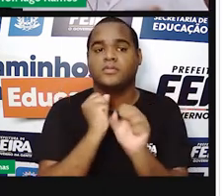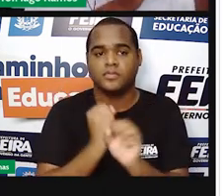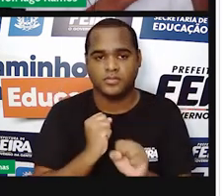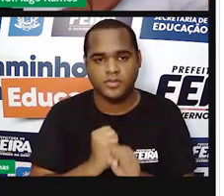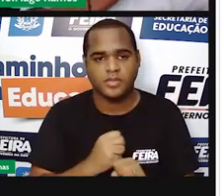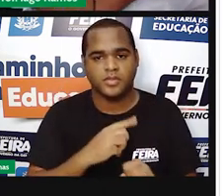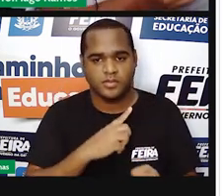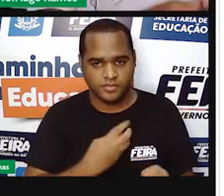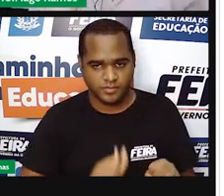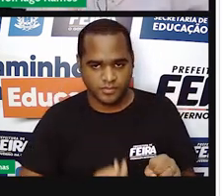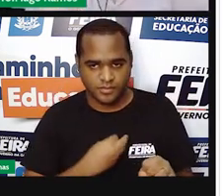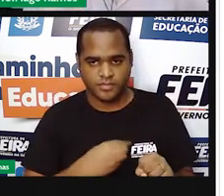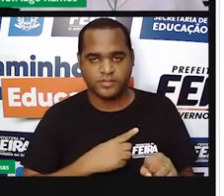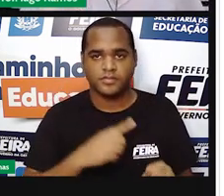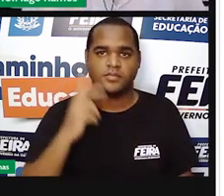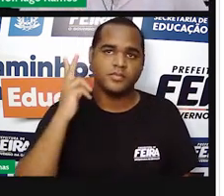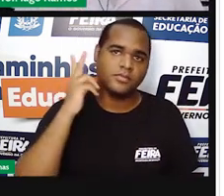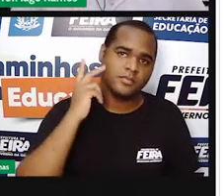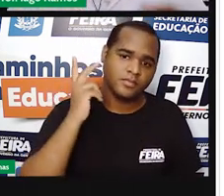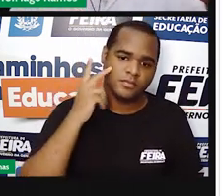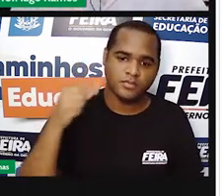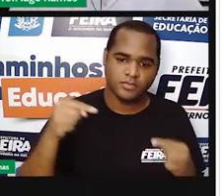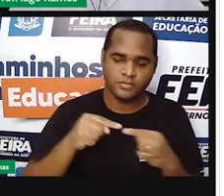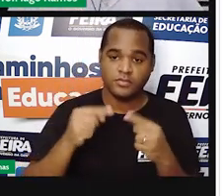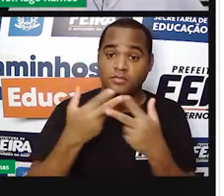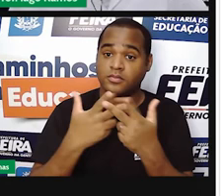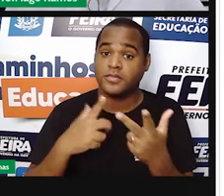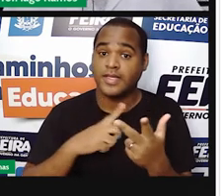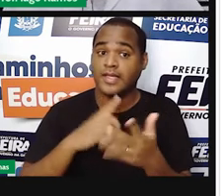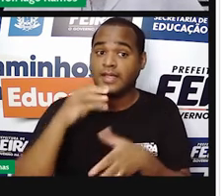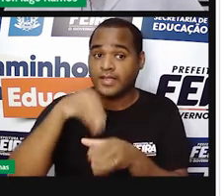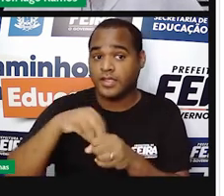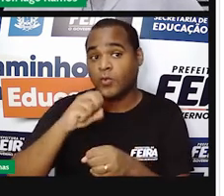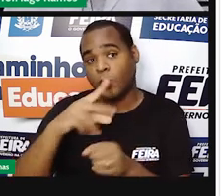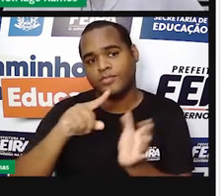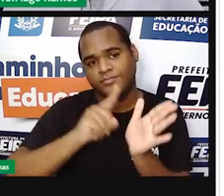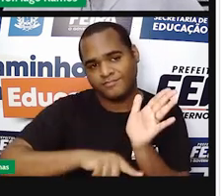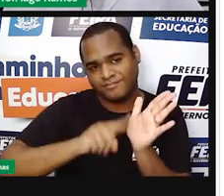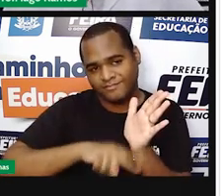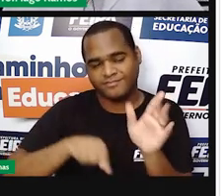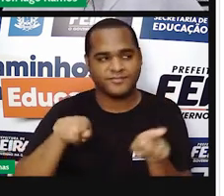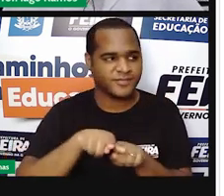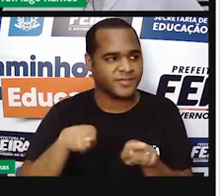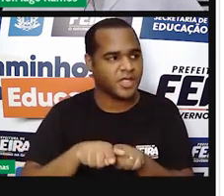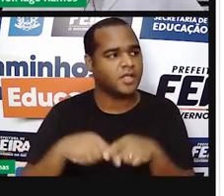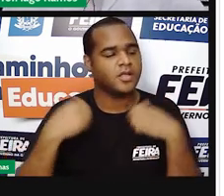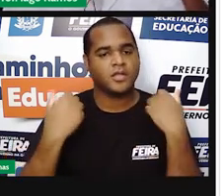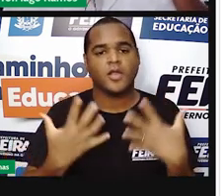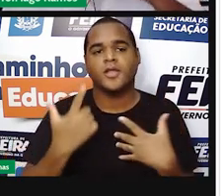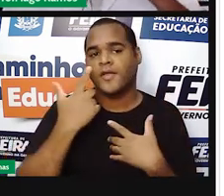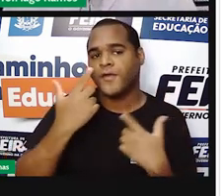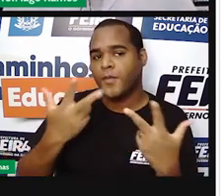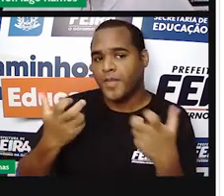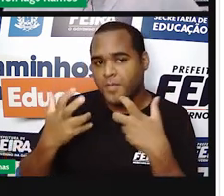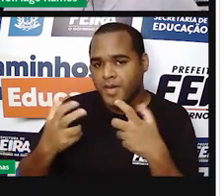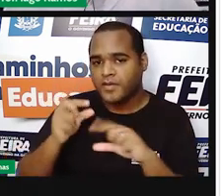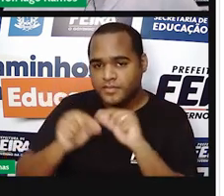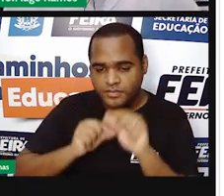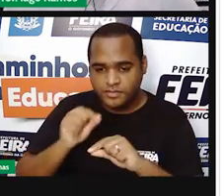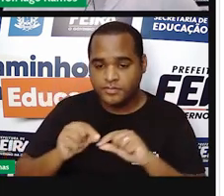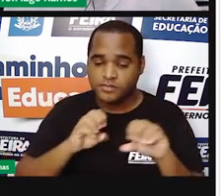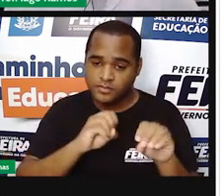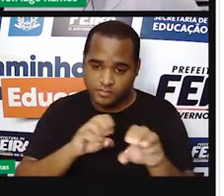naturais, então os naturais estão dentro dos inteiros, e os negativos, tá? E a gente viu nessa aula que dentro